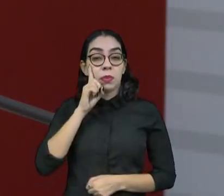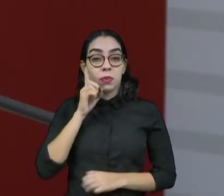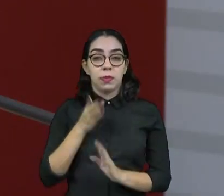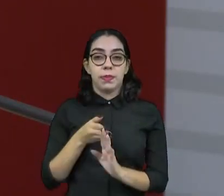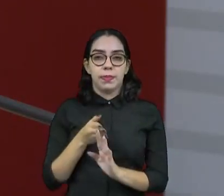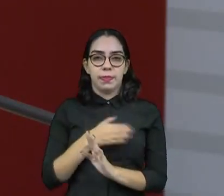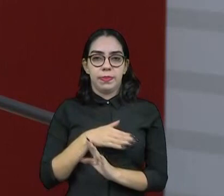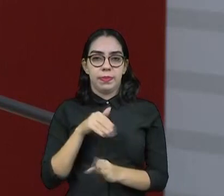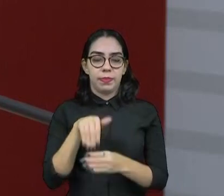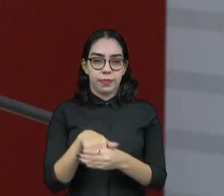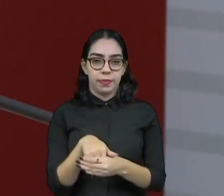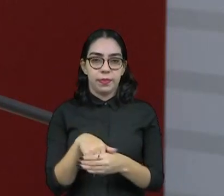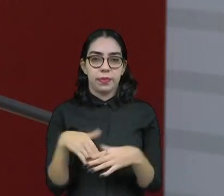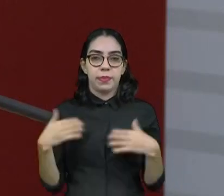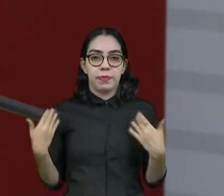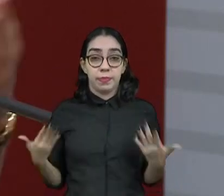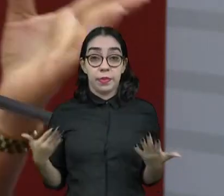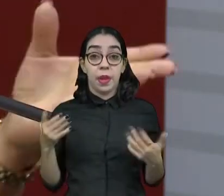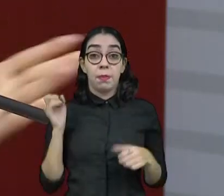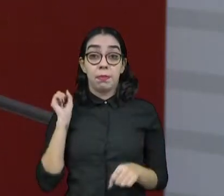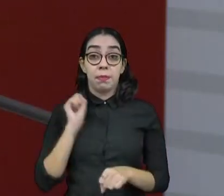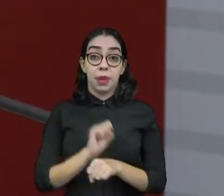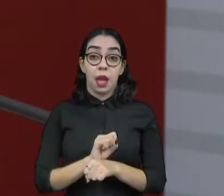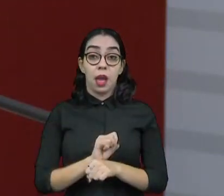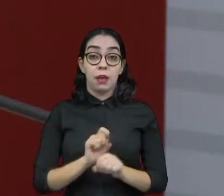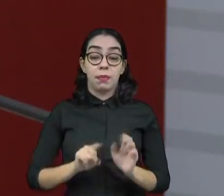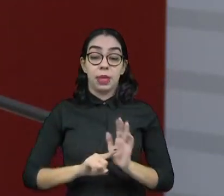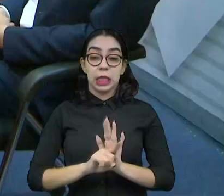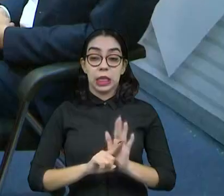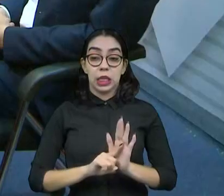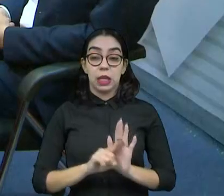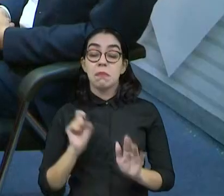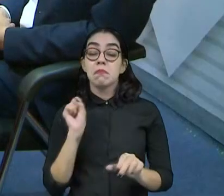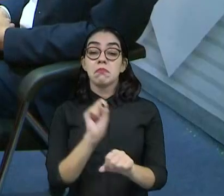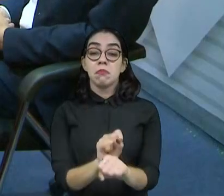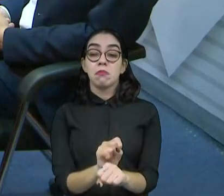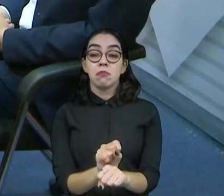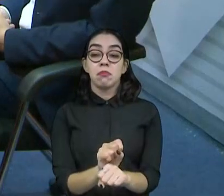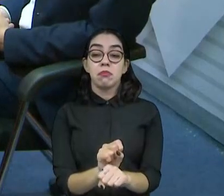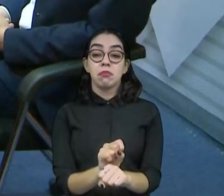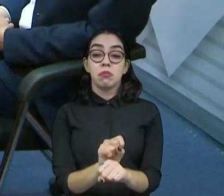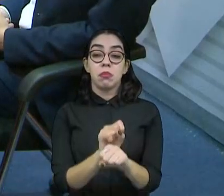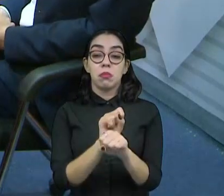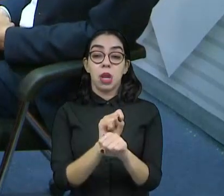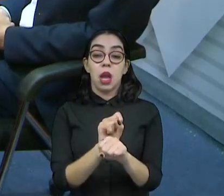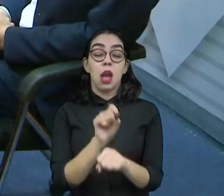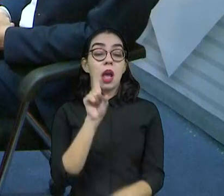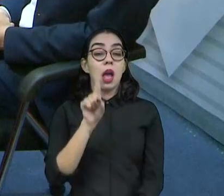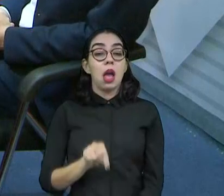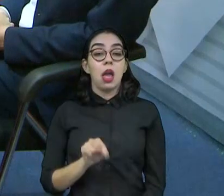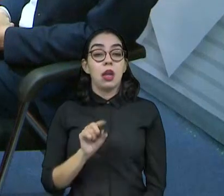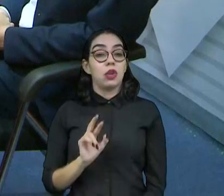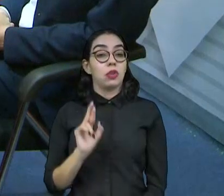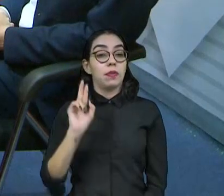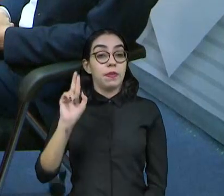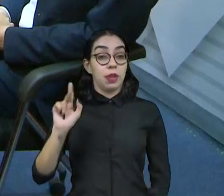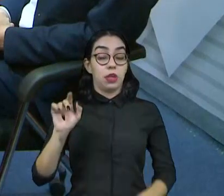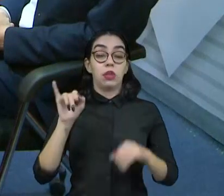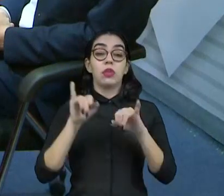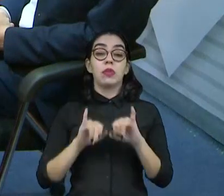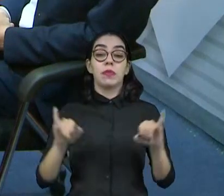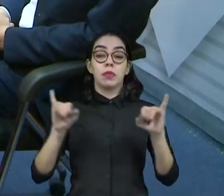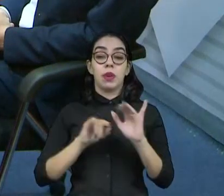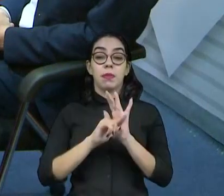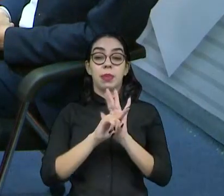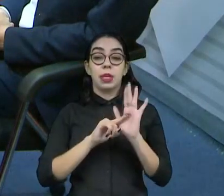cessar a pesquisa. A gente ia ficar no escuro. É, é algo absurdamente absurdo. coisa é você divulgar pesquisa, outra coisa é